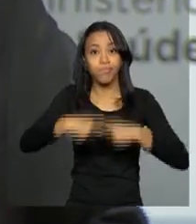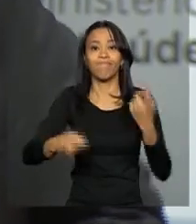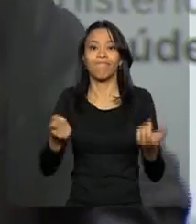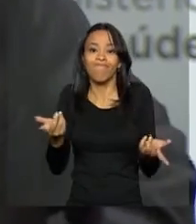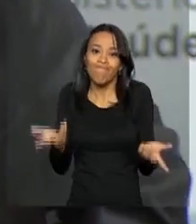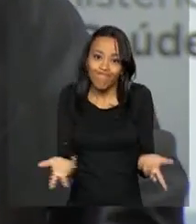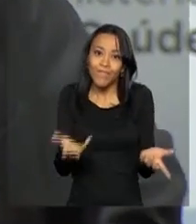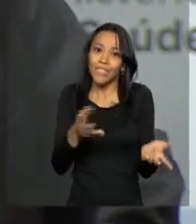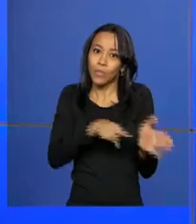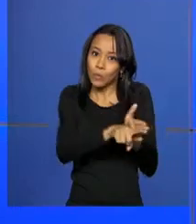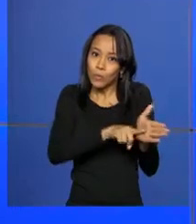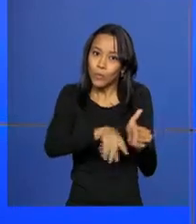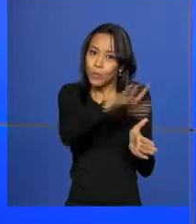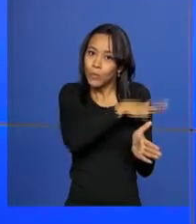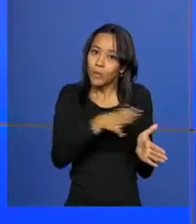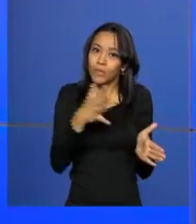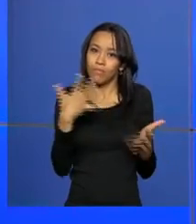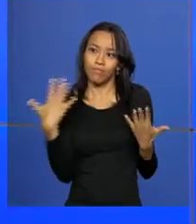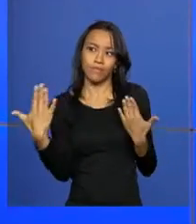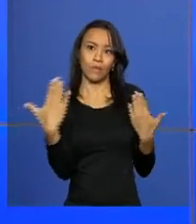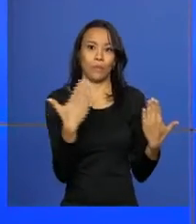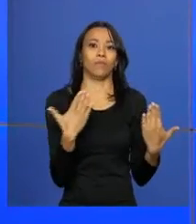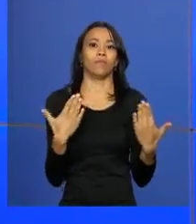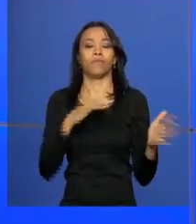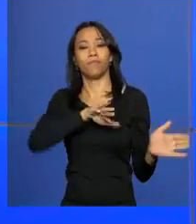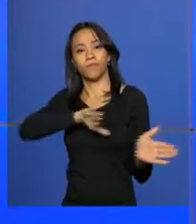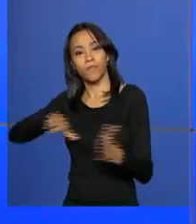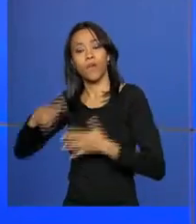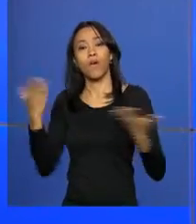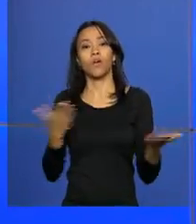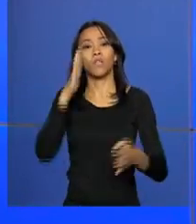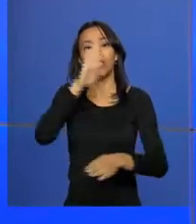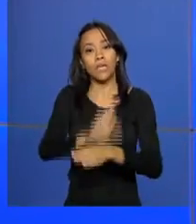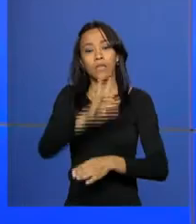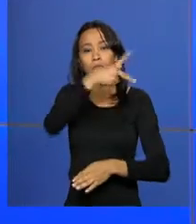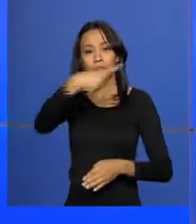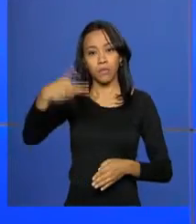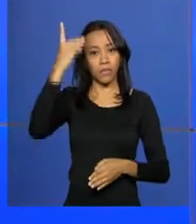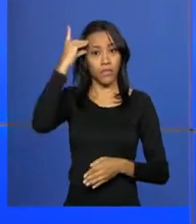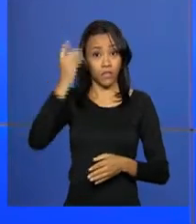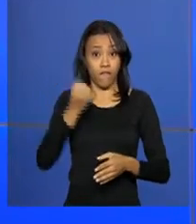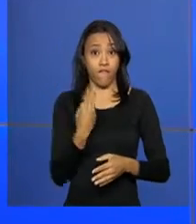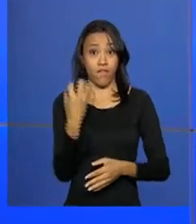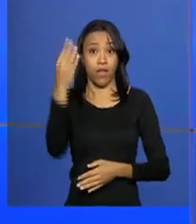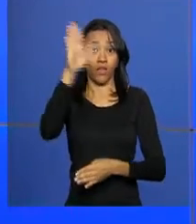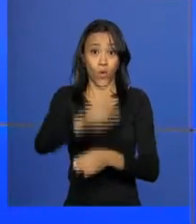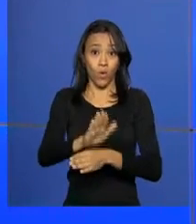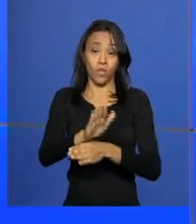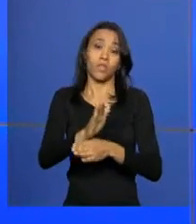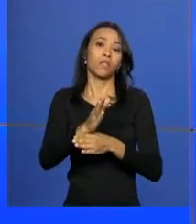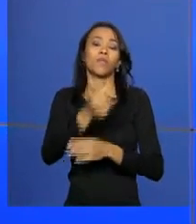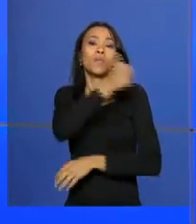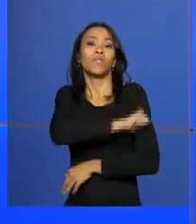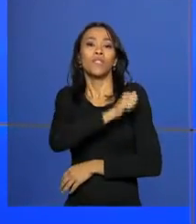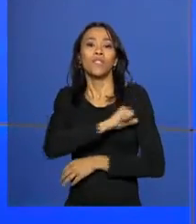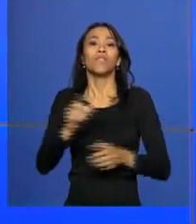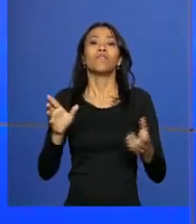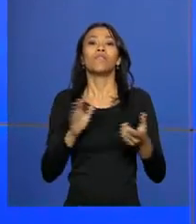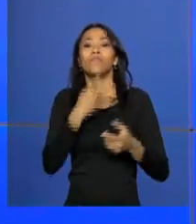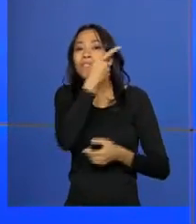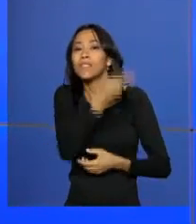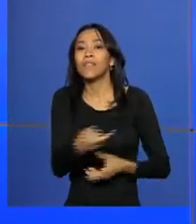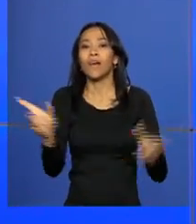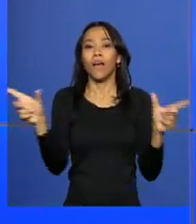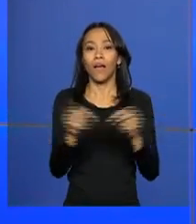cientistas supunham. E esta tarde, a presidenta Dilma Rousseff vai para o Rio de Janeiro visitar a Fundação Oswaldo Cruz